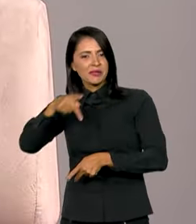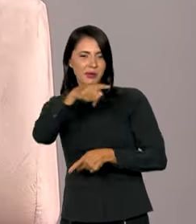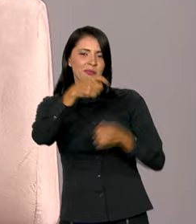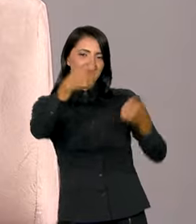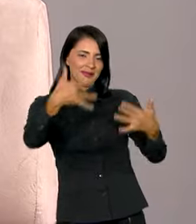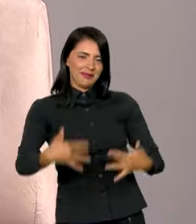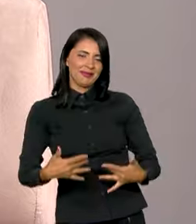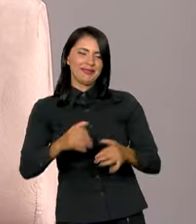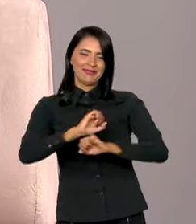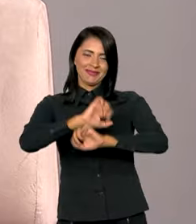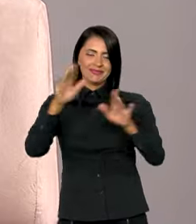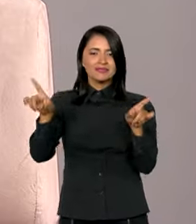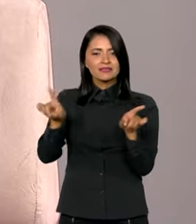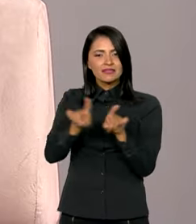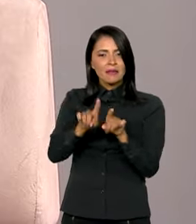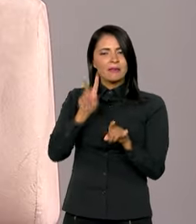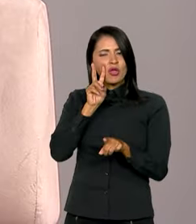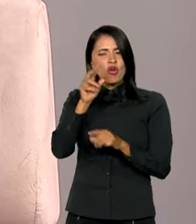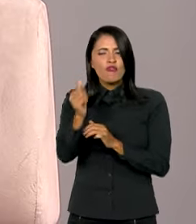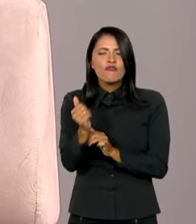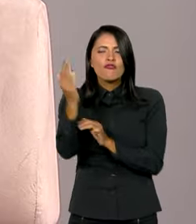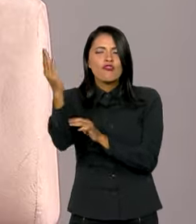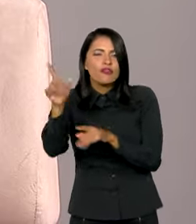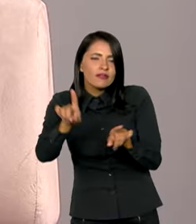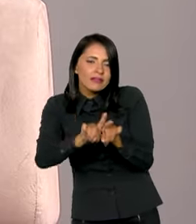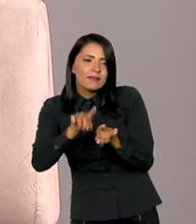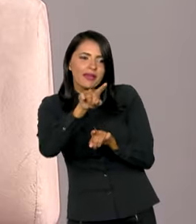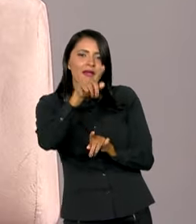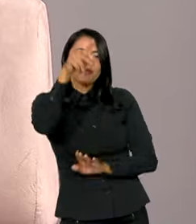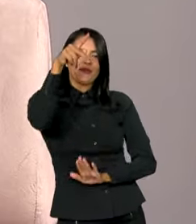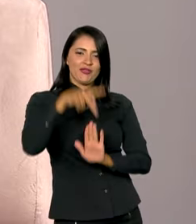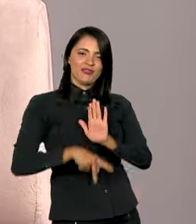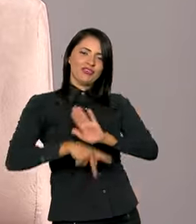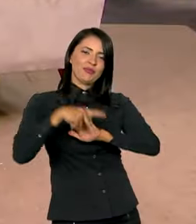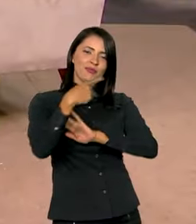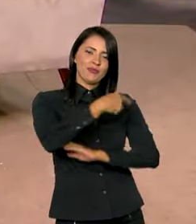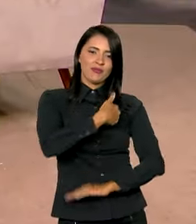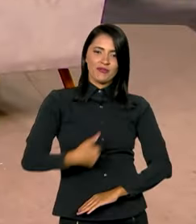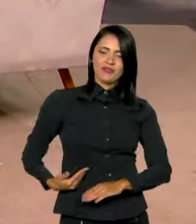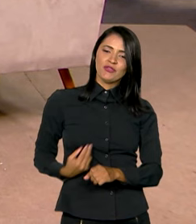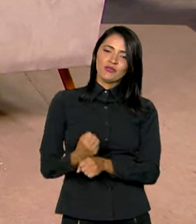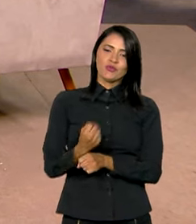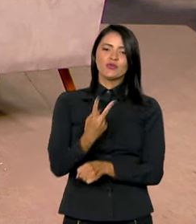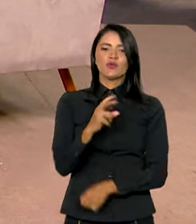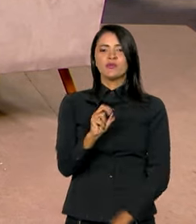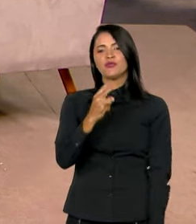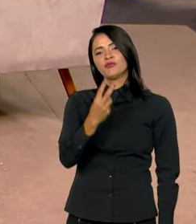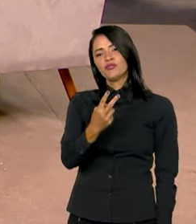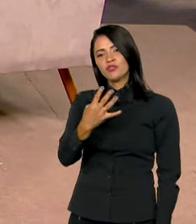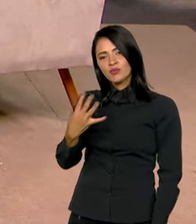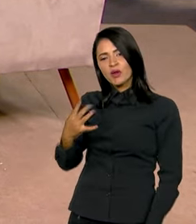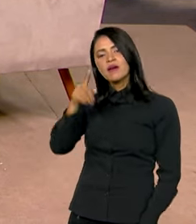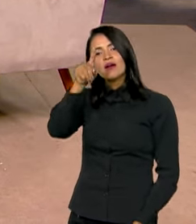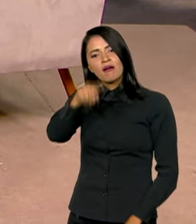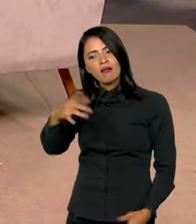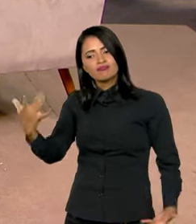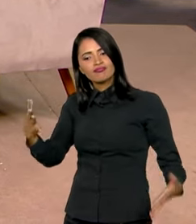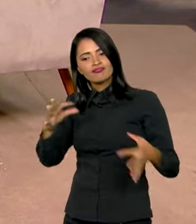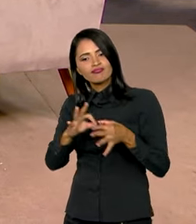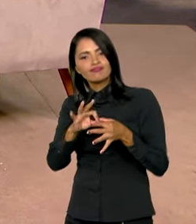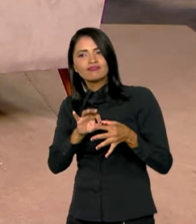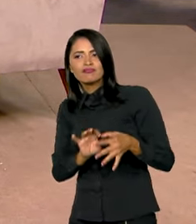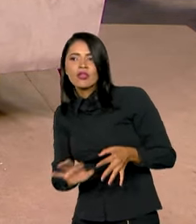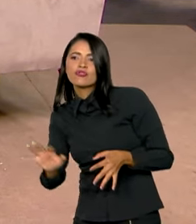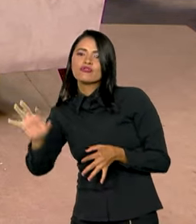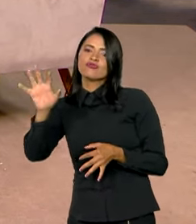claro aqui, mas também olhar para fora, ministra? Um dos grandes projetos do governo para 2024 é o de integração regional,